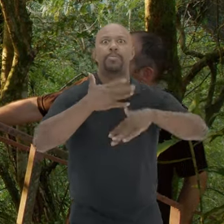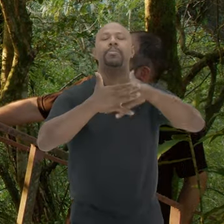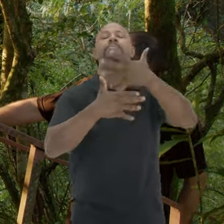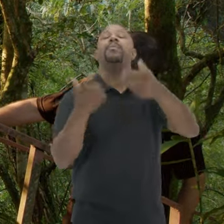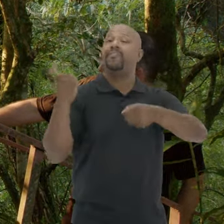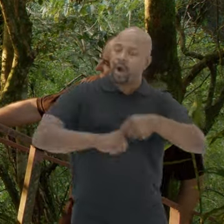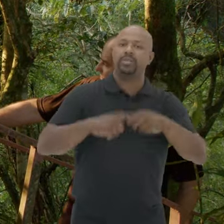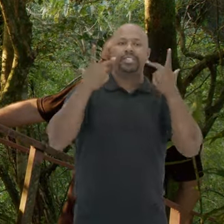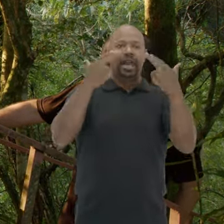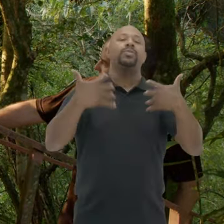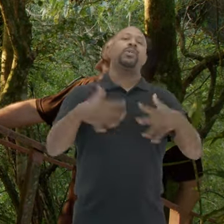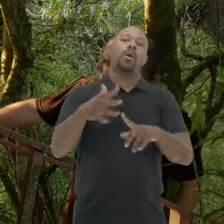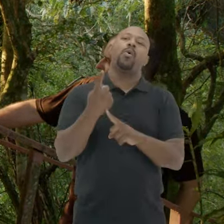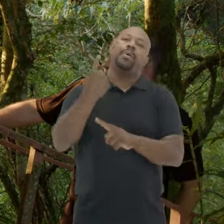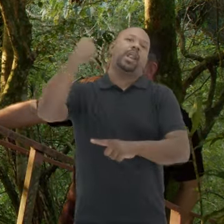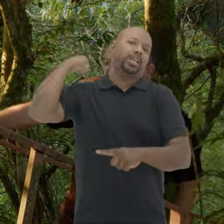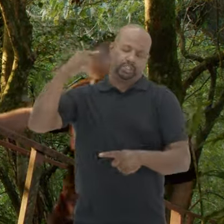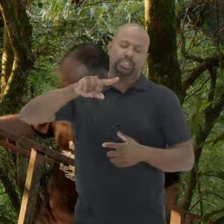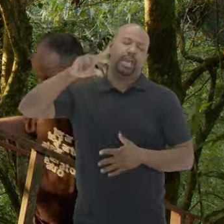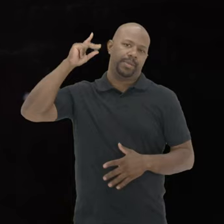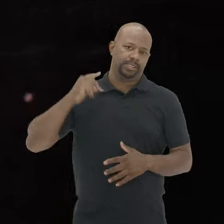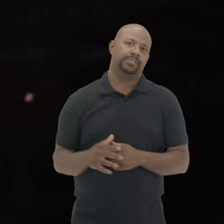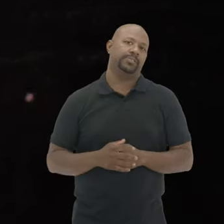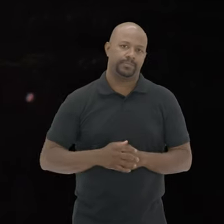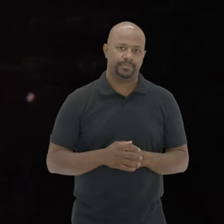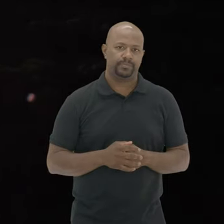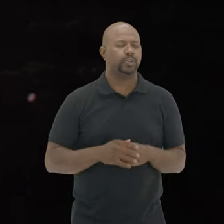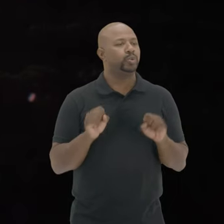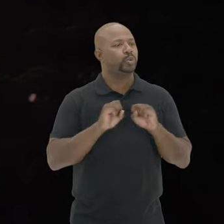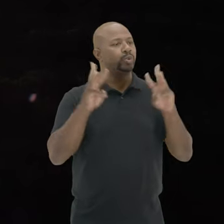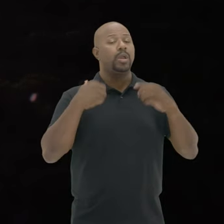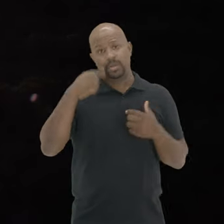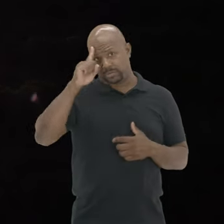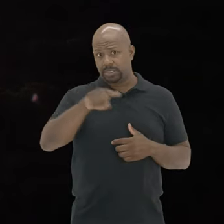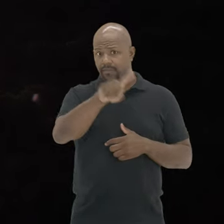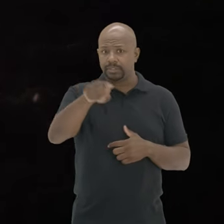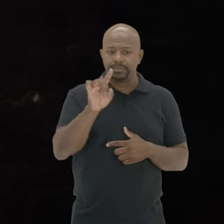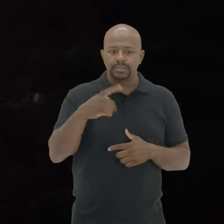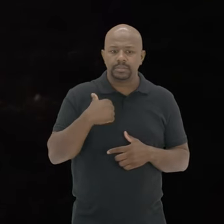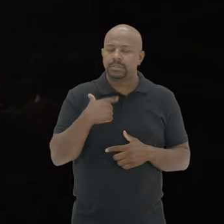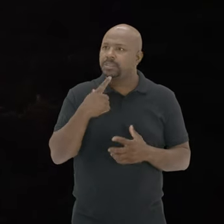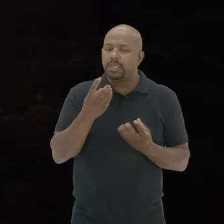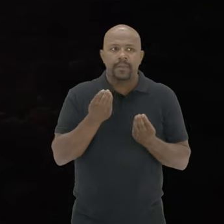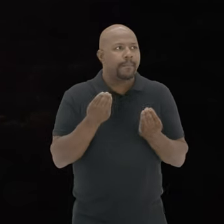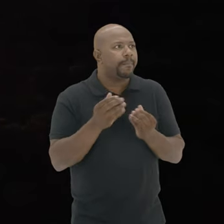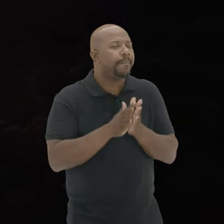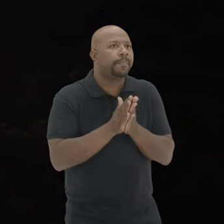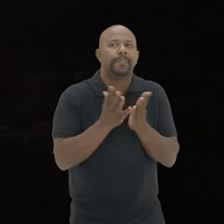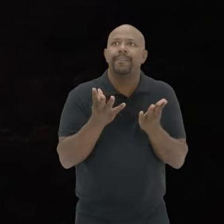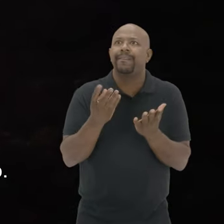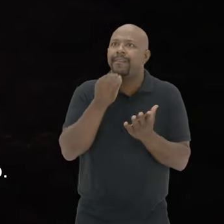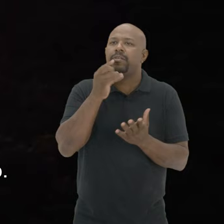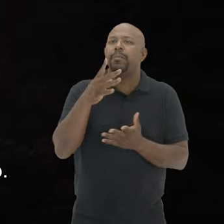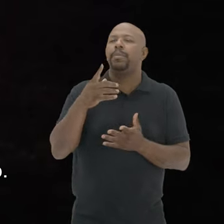Cresce Volta Na verdade A ser natural Como era antigamente Show E eu não sei vocês Mas eu estou só Para o moranguinho